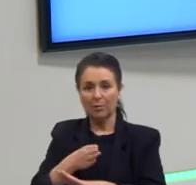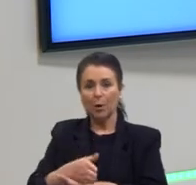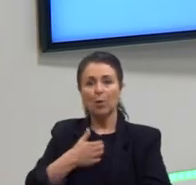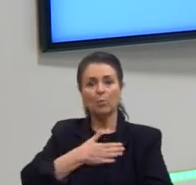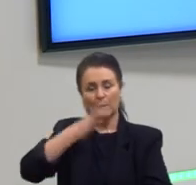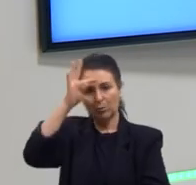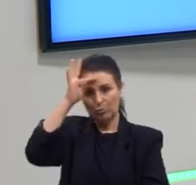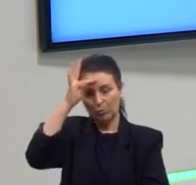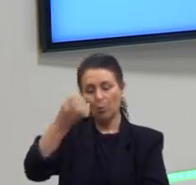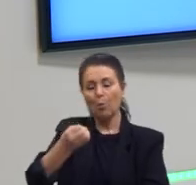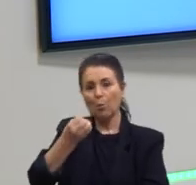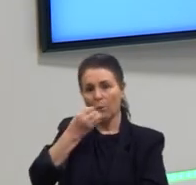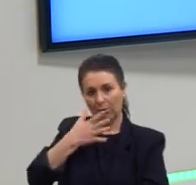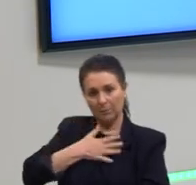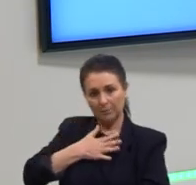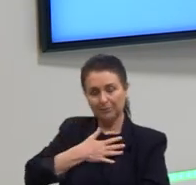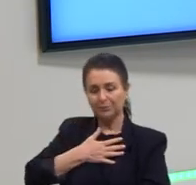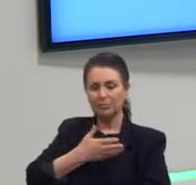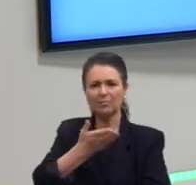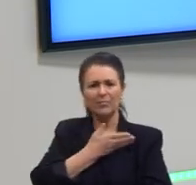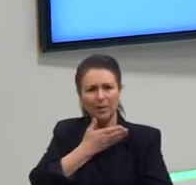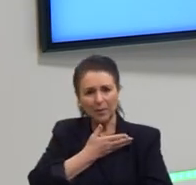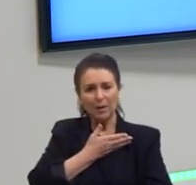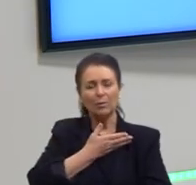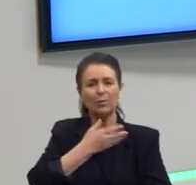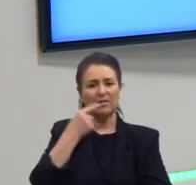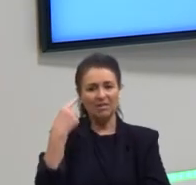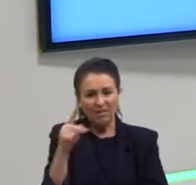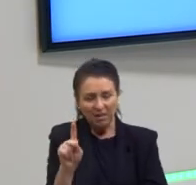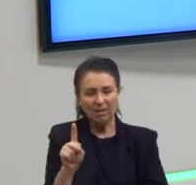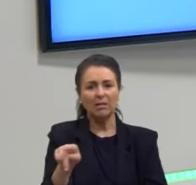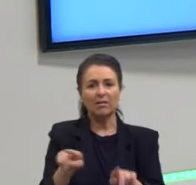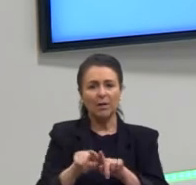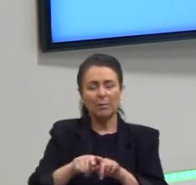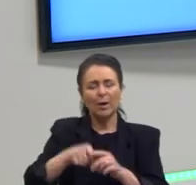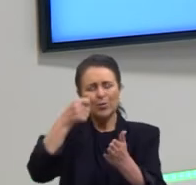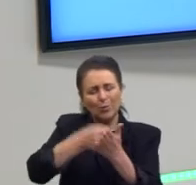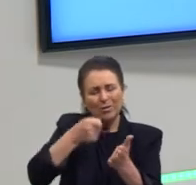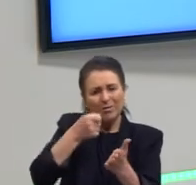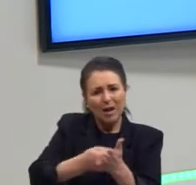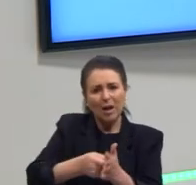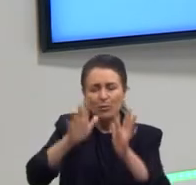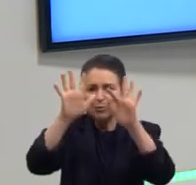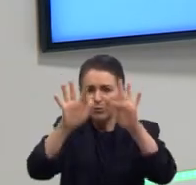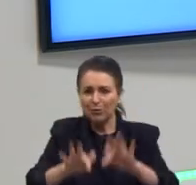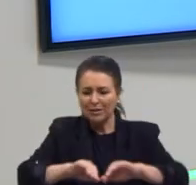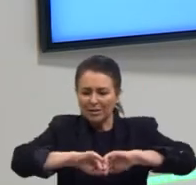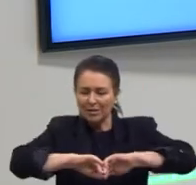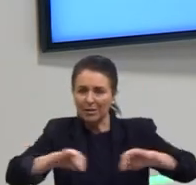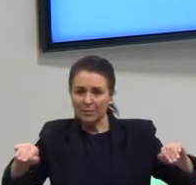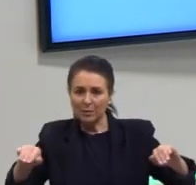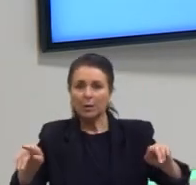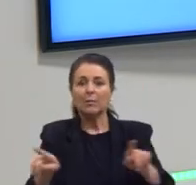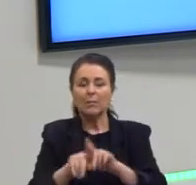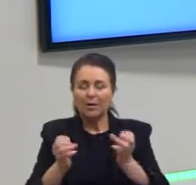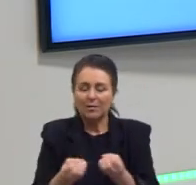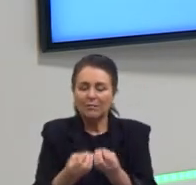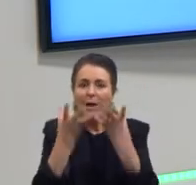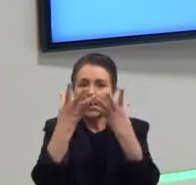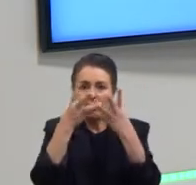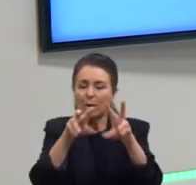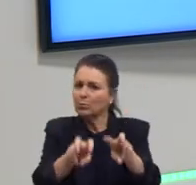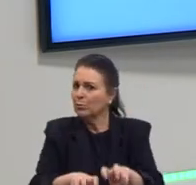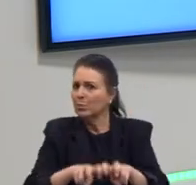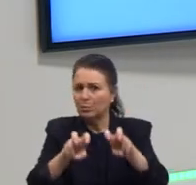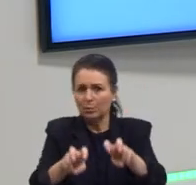conta que ele e os amigos dele lutaram por isso, para acabar com essa segregação racial que existia nas festas no interior, por exemplo,